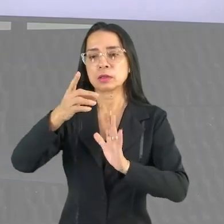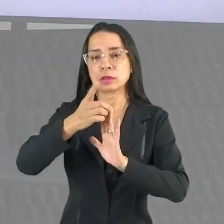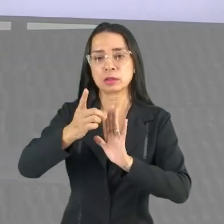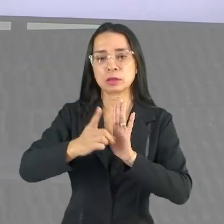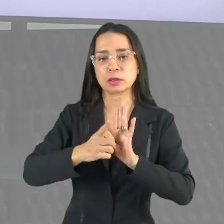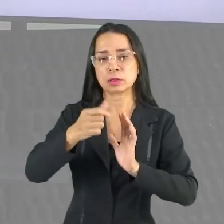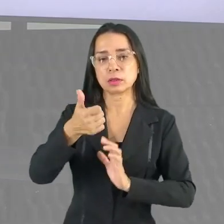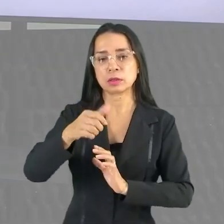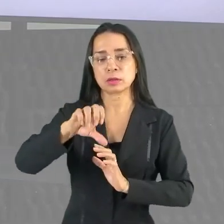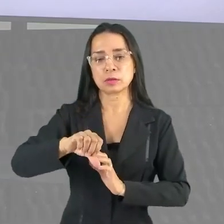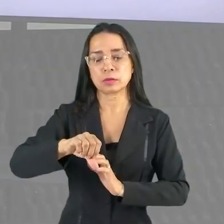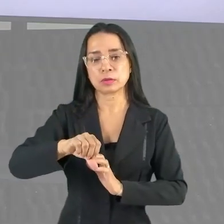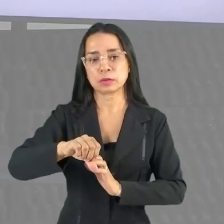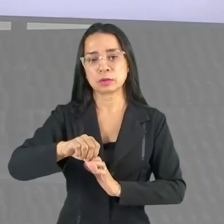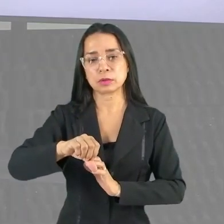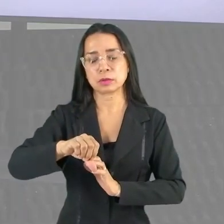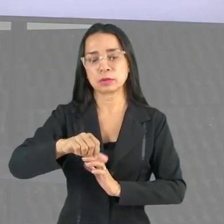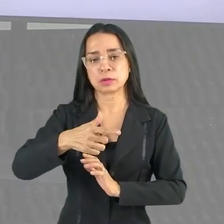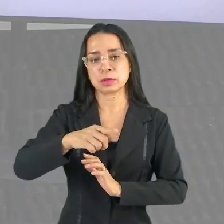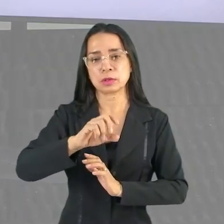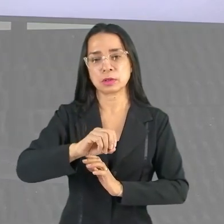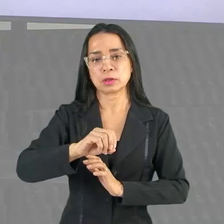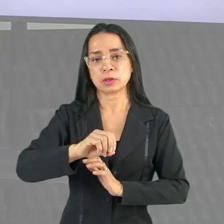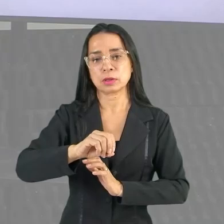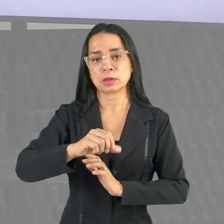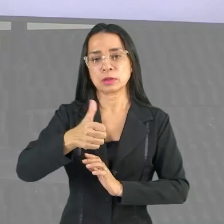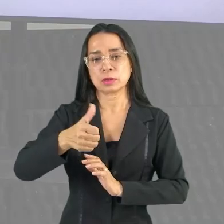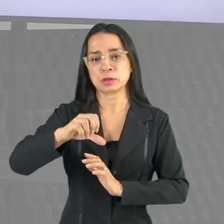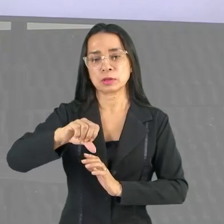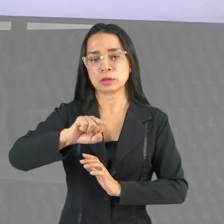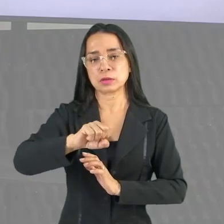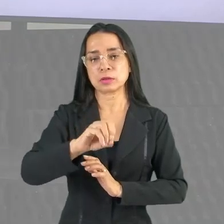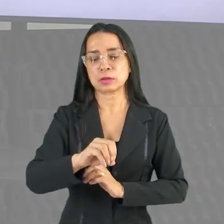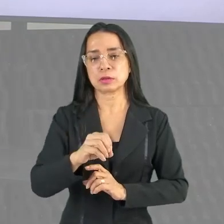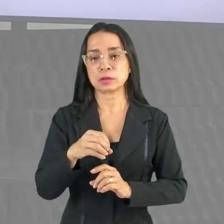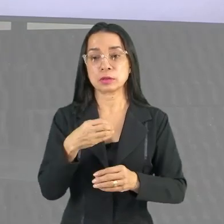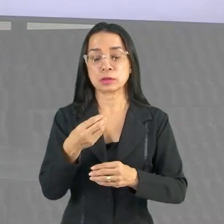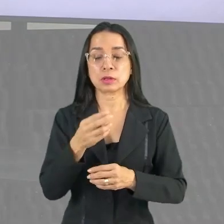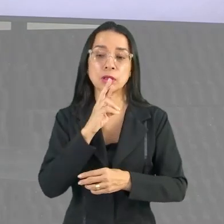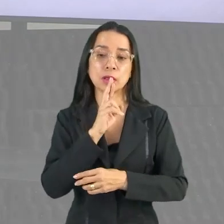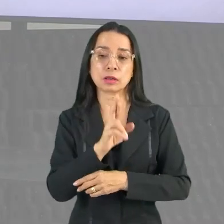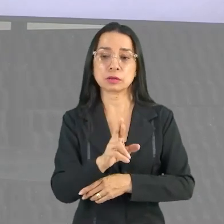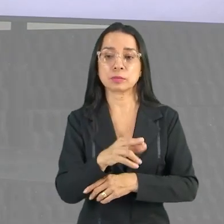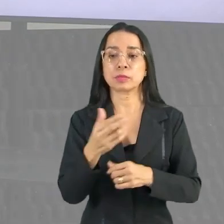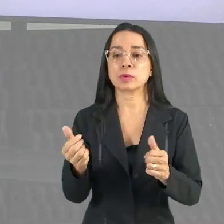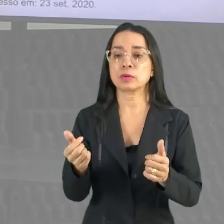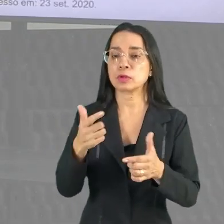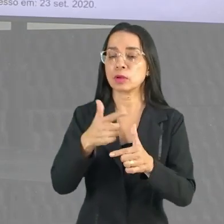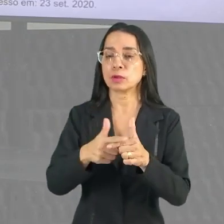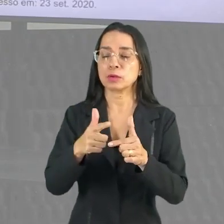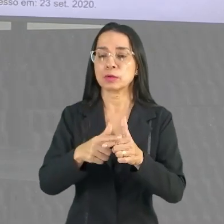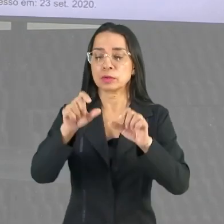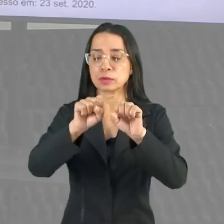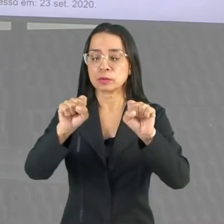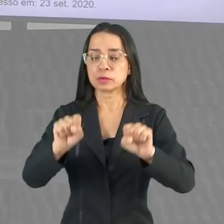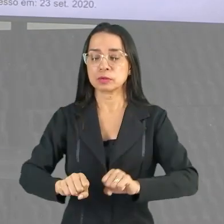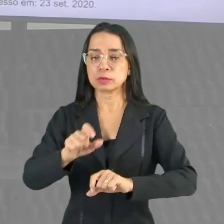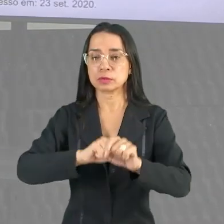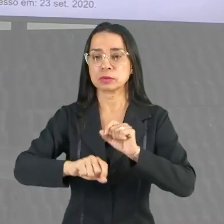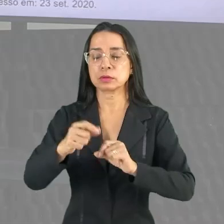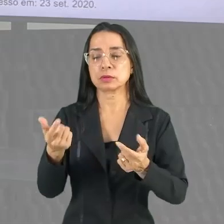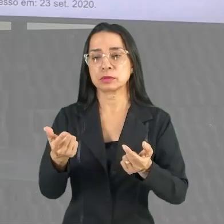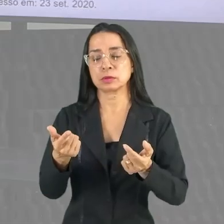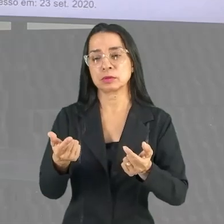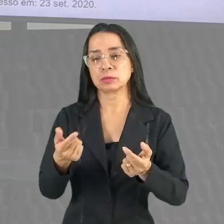nas décadas de 70 e 80 como resposta à crise do sistema público de saúde. E aí vai